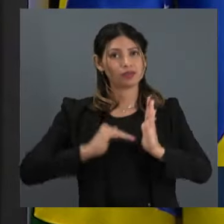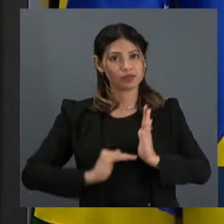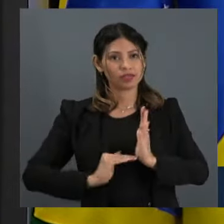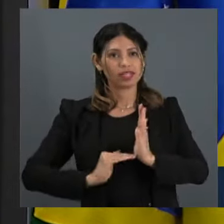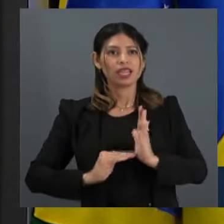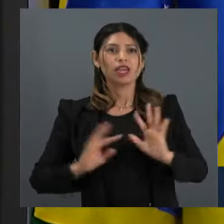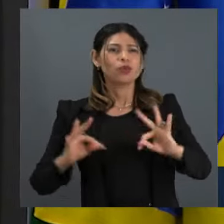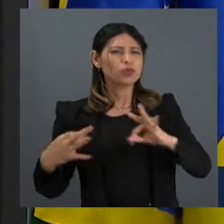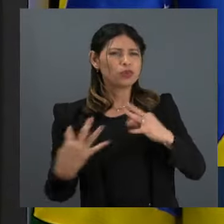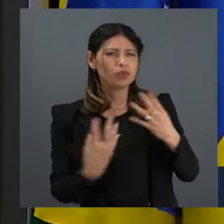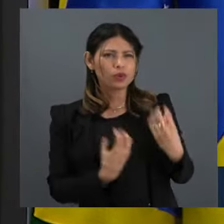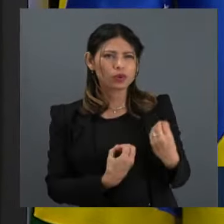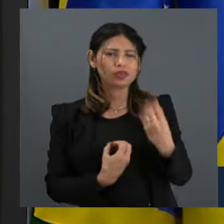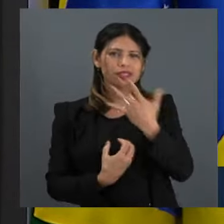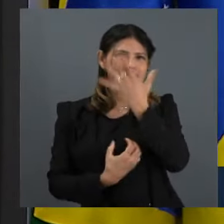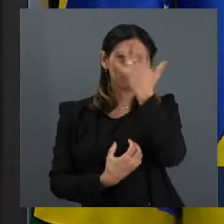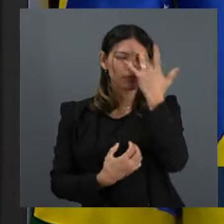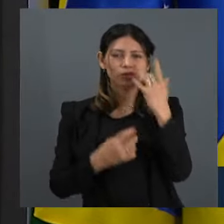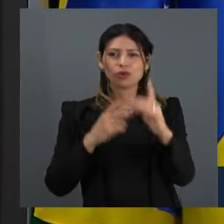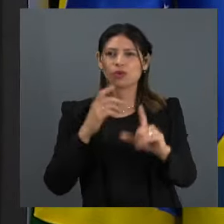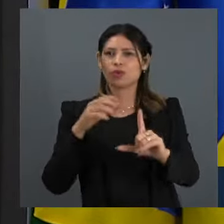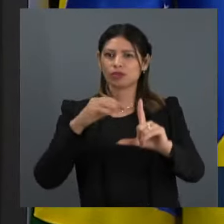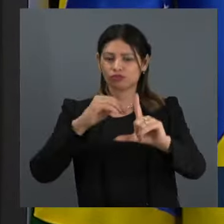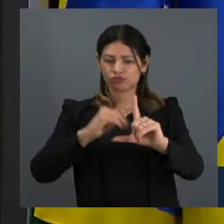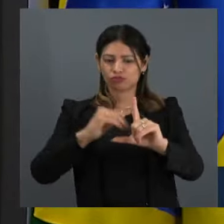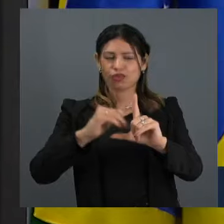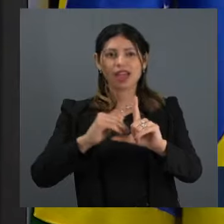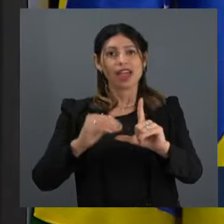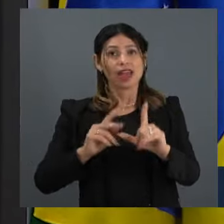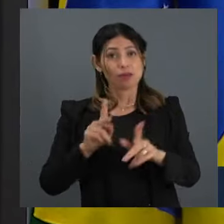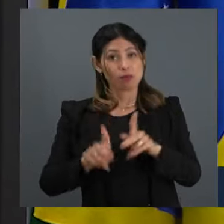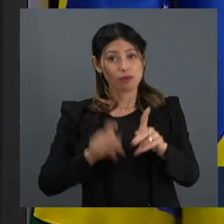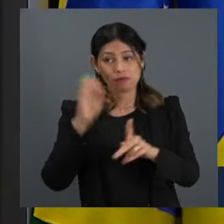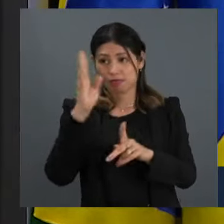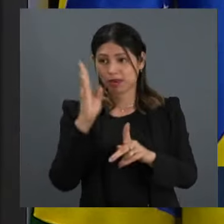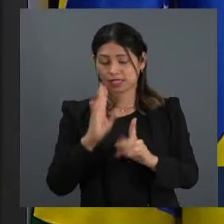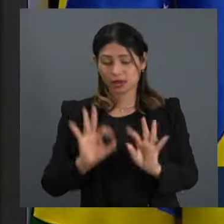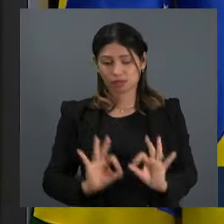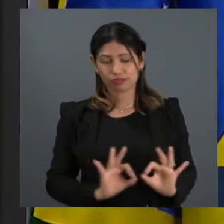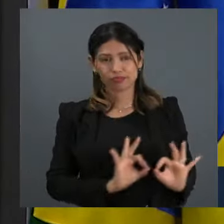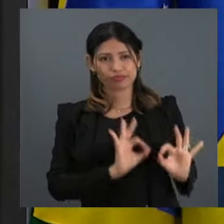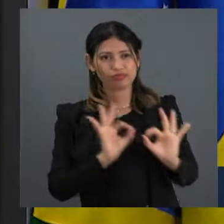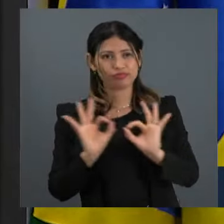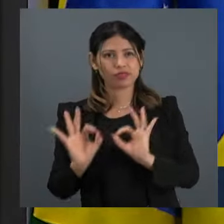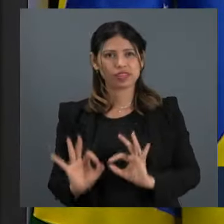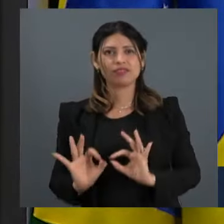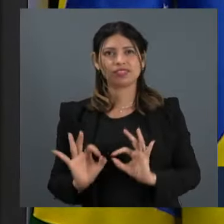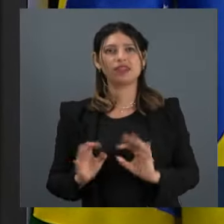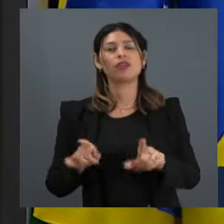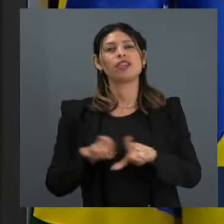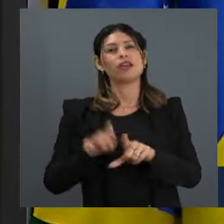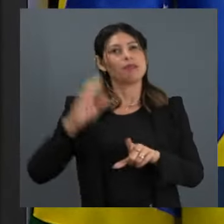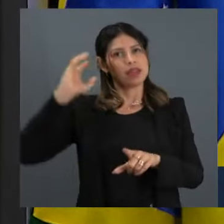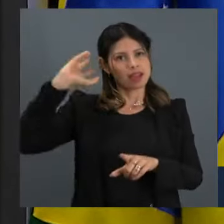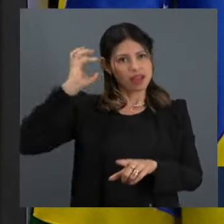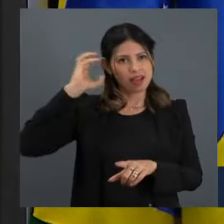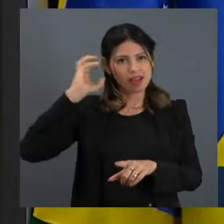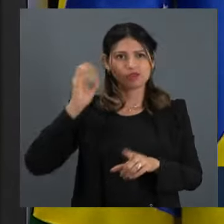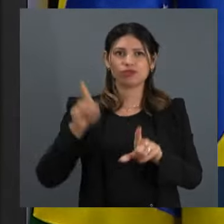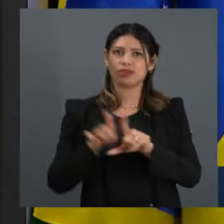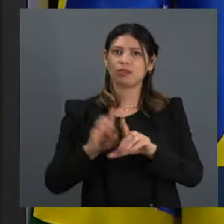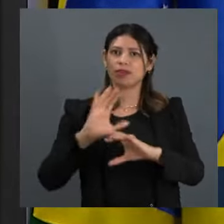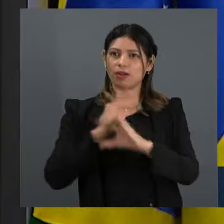brasileiras e brasileiros que estão nos acompanhando agora pelo trabalho sempre muito correto da TV Senado, Rádio Senado, Agência Senado.